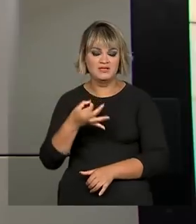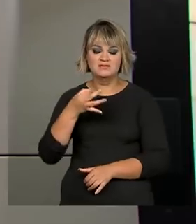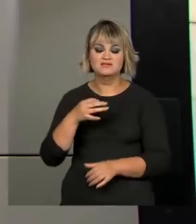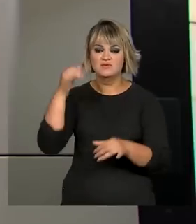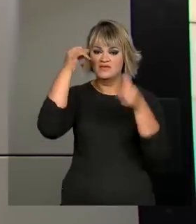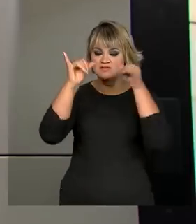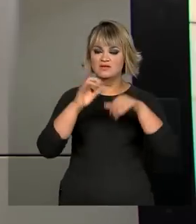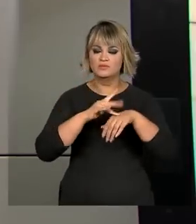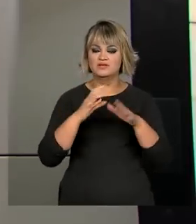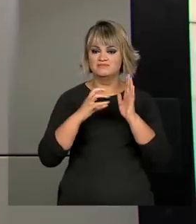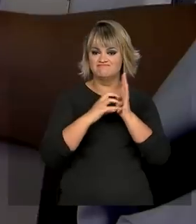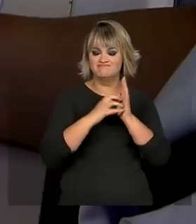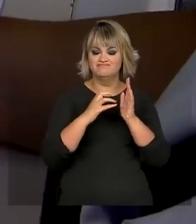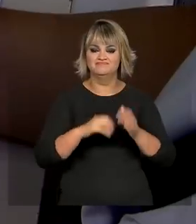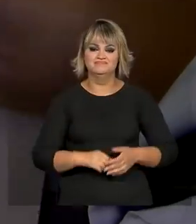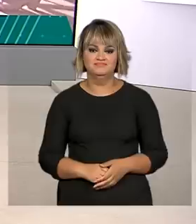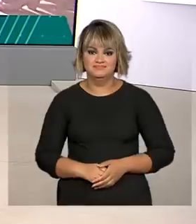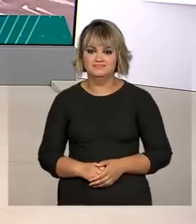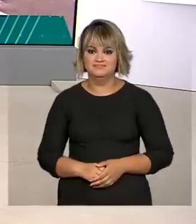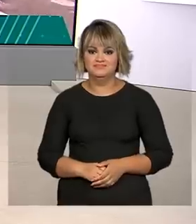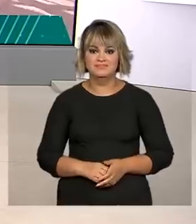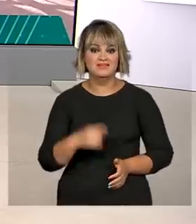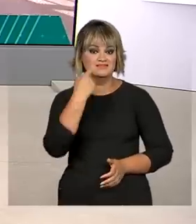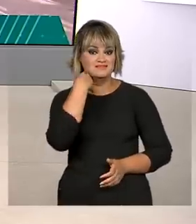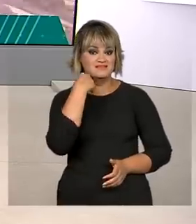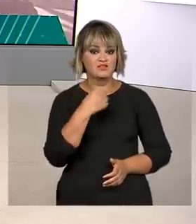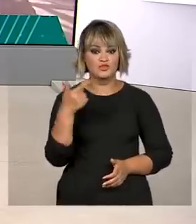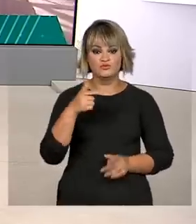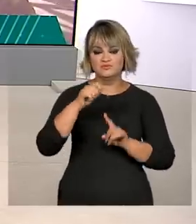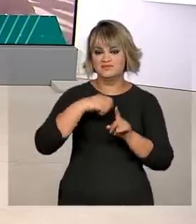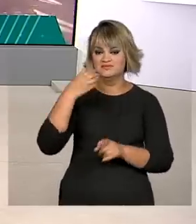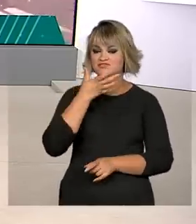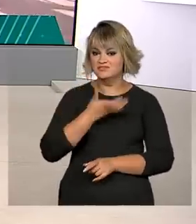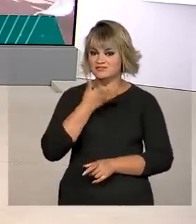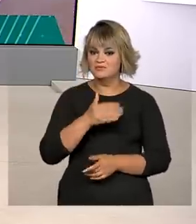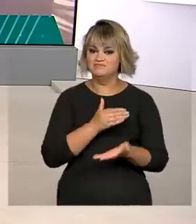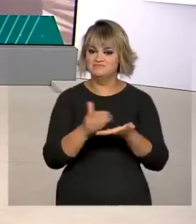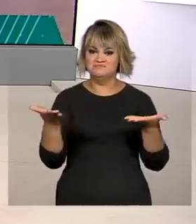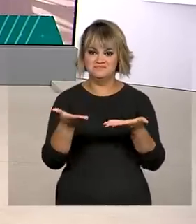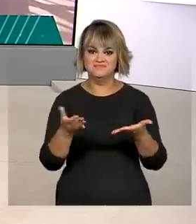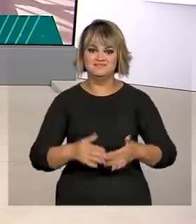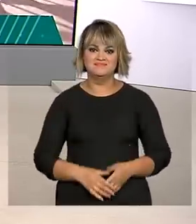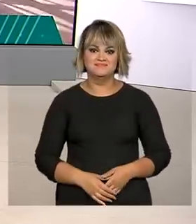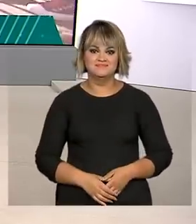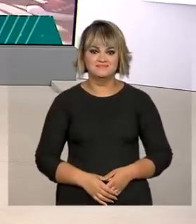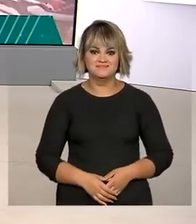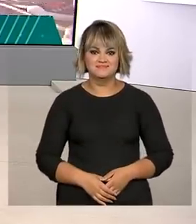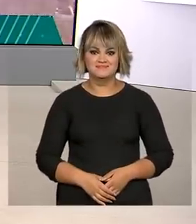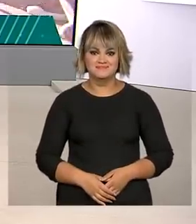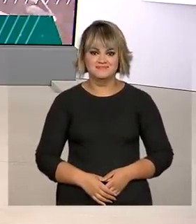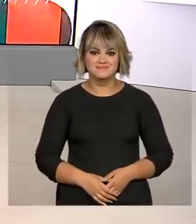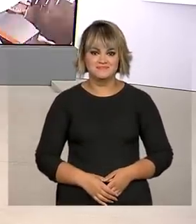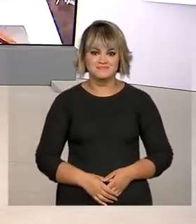e prevenção ao HIV AIDS. Sexta-feira, 2 de dezembro, o Brasil em dia já está no ar.